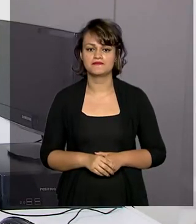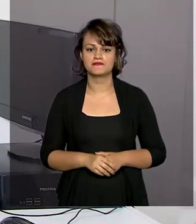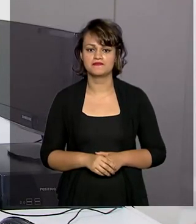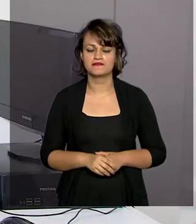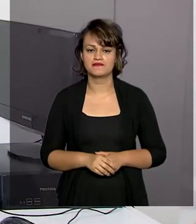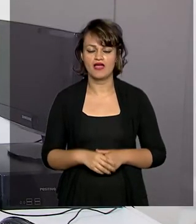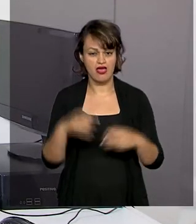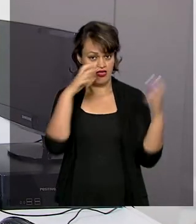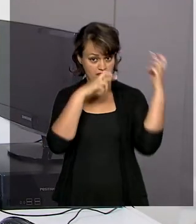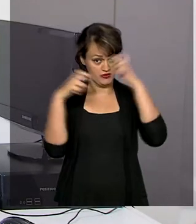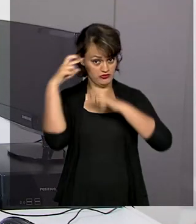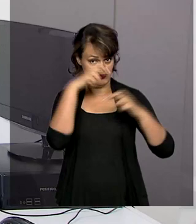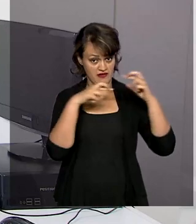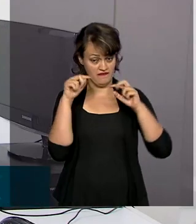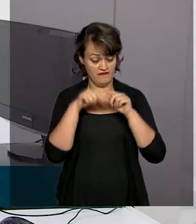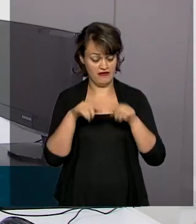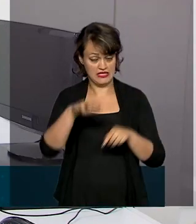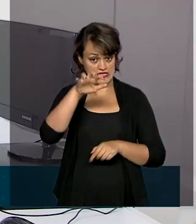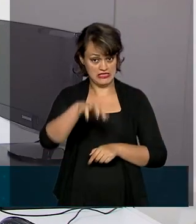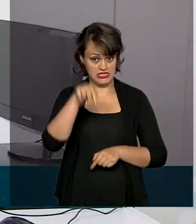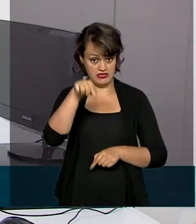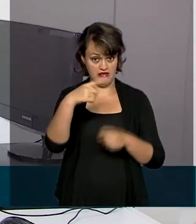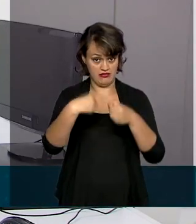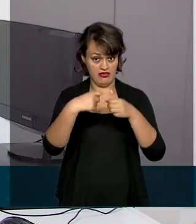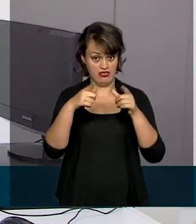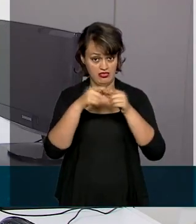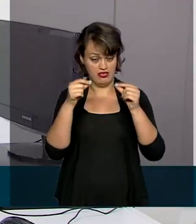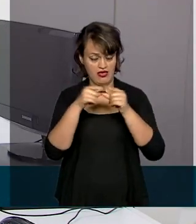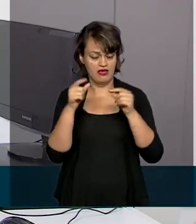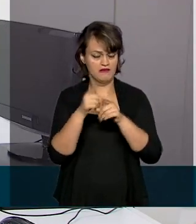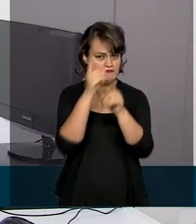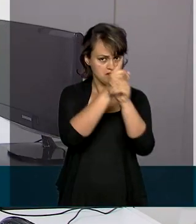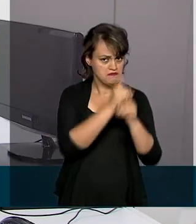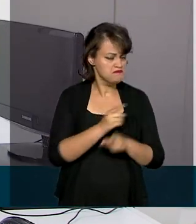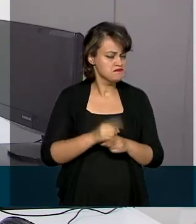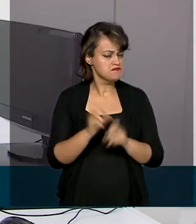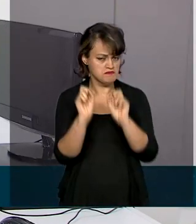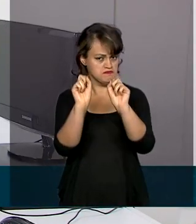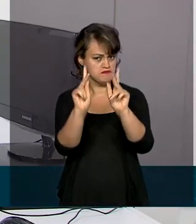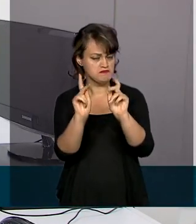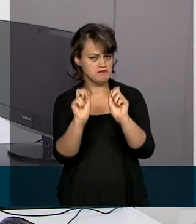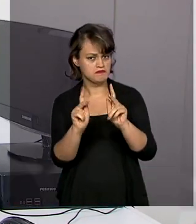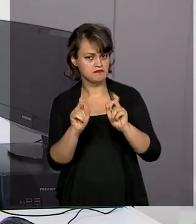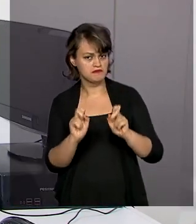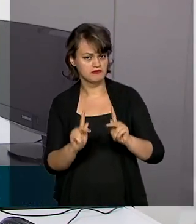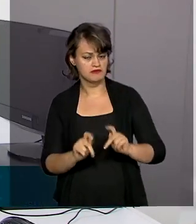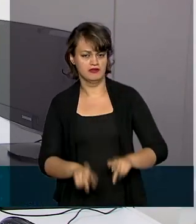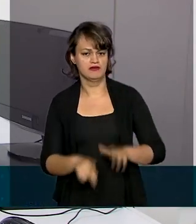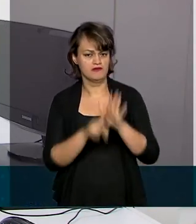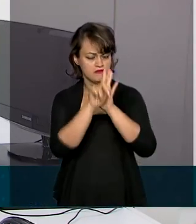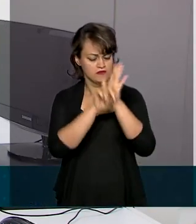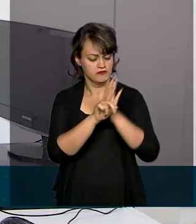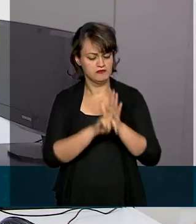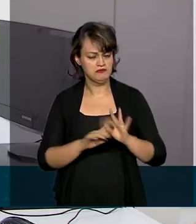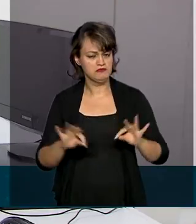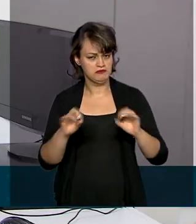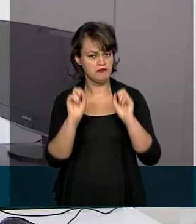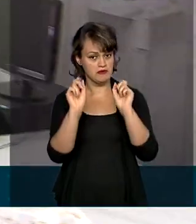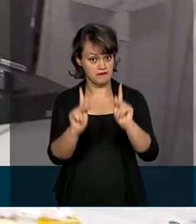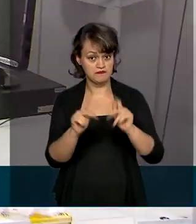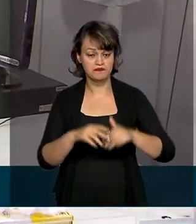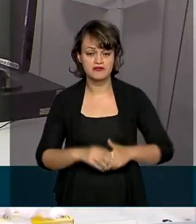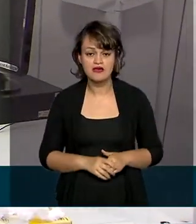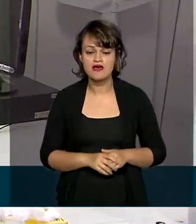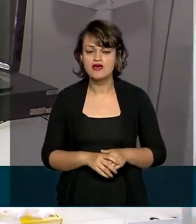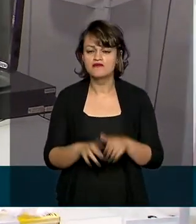A vistoria feita nesta agência aqui no Distrito Federal não encontrou irregularidades nos 24 consultórios de perícia médica.